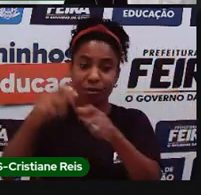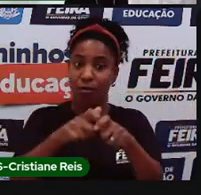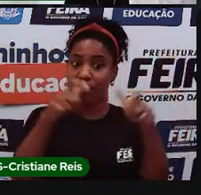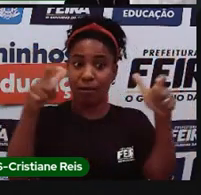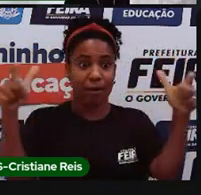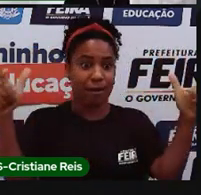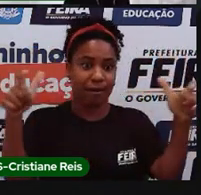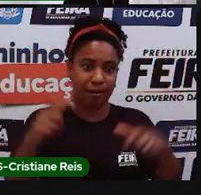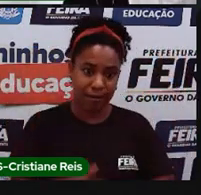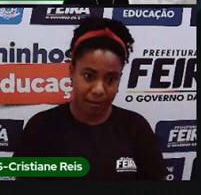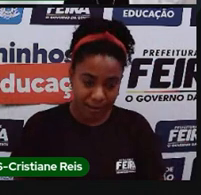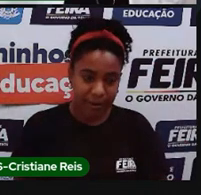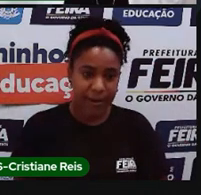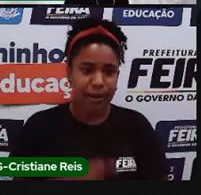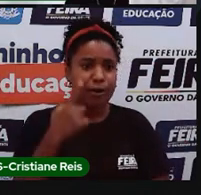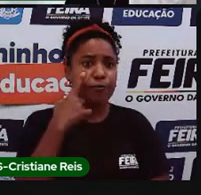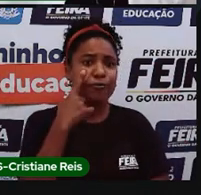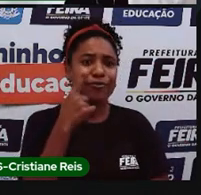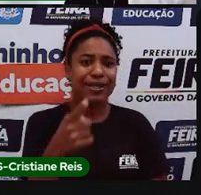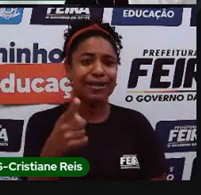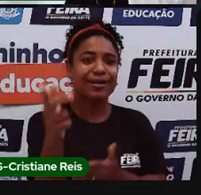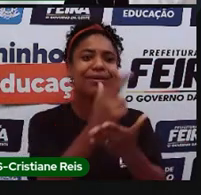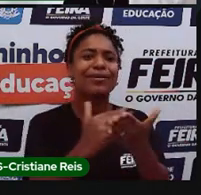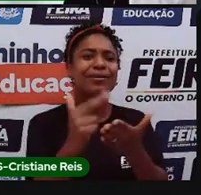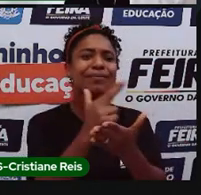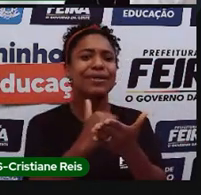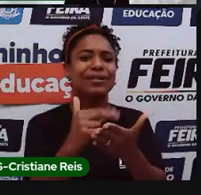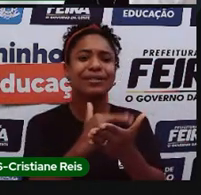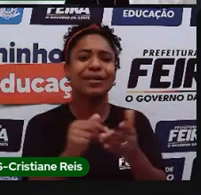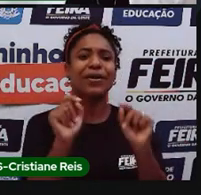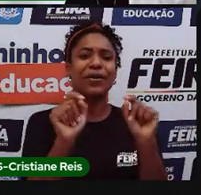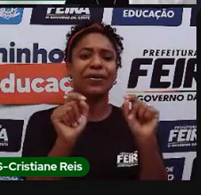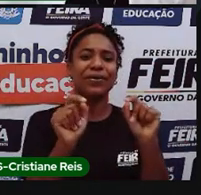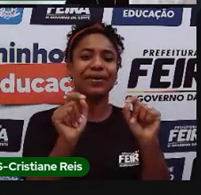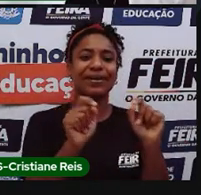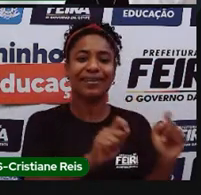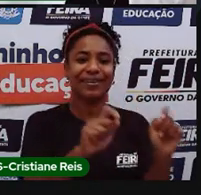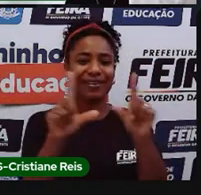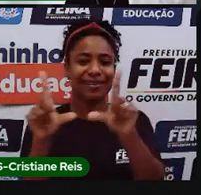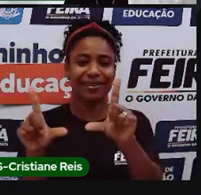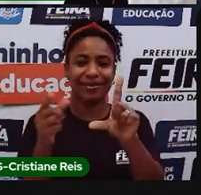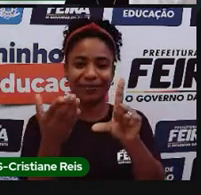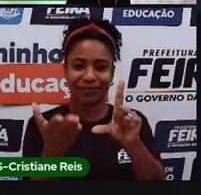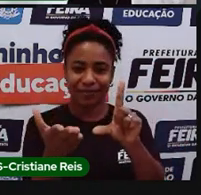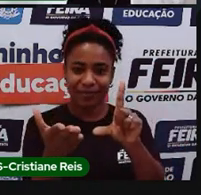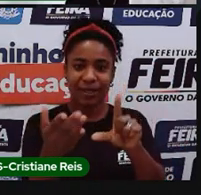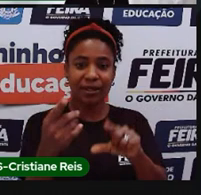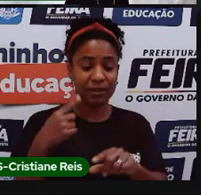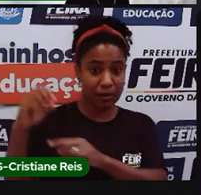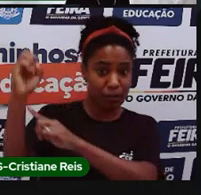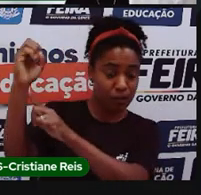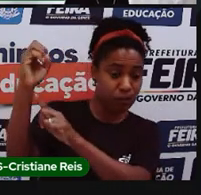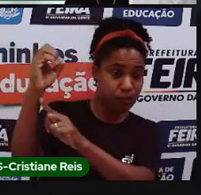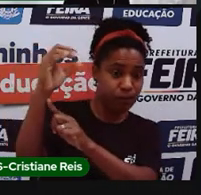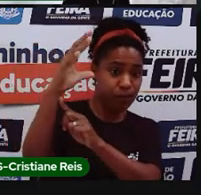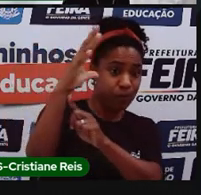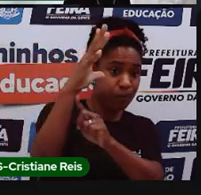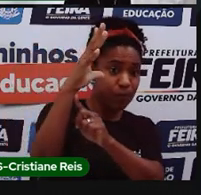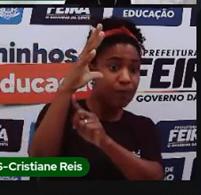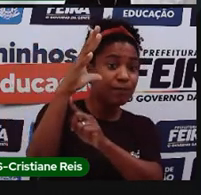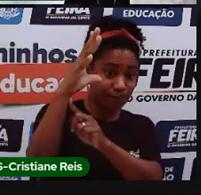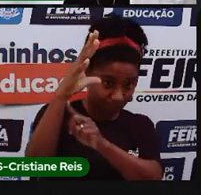a gente observa, né? A gente observa que tem aqui a partezinha, né, de controle, de comando lá,